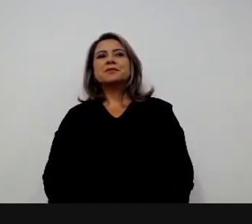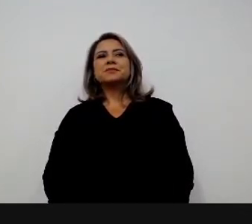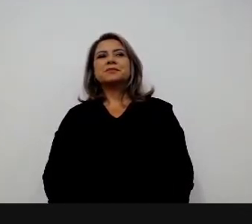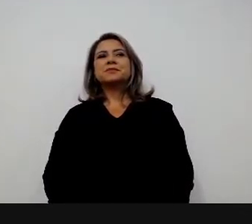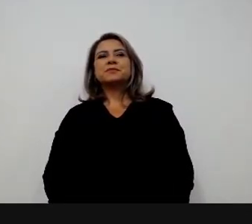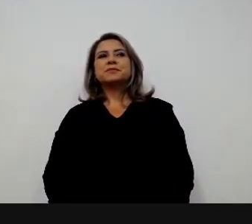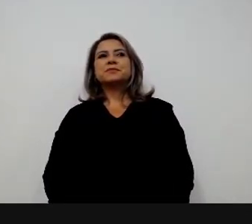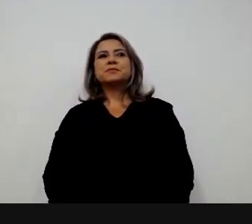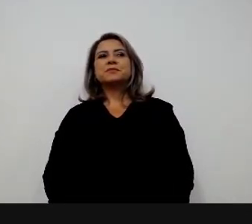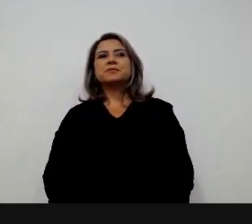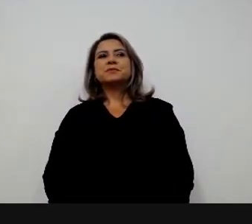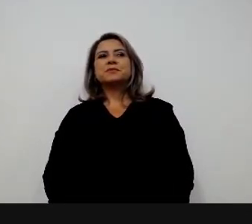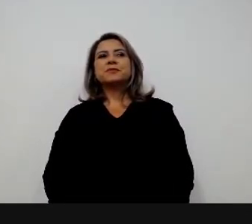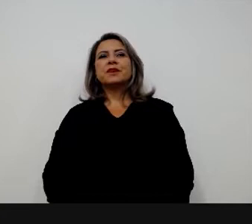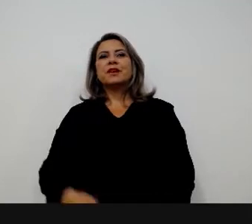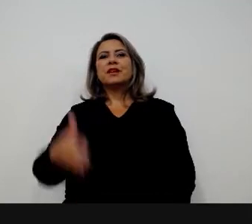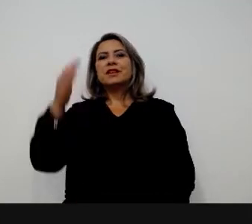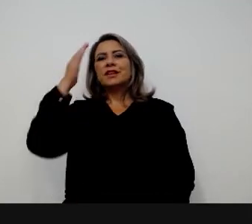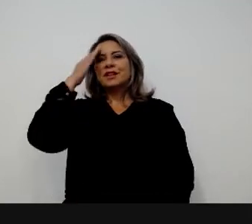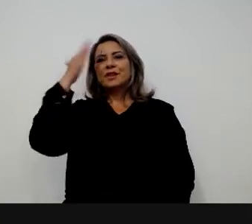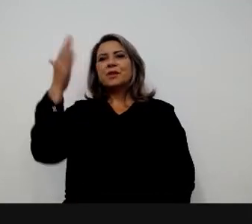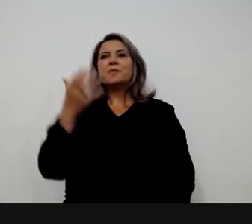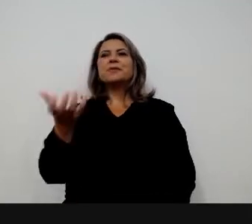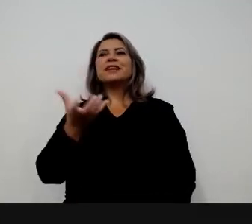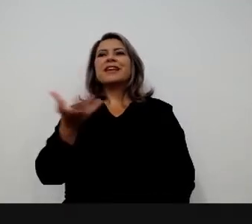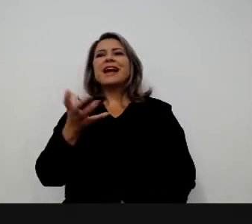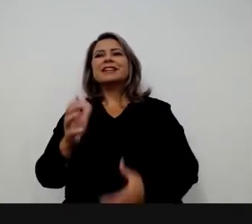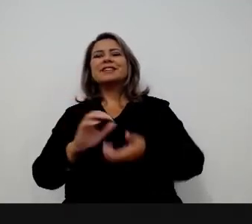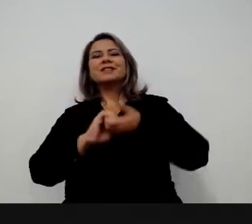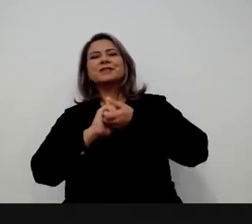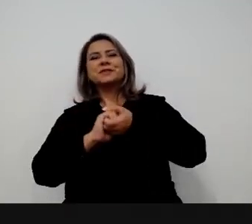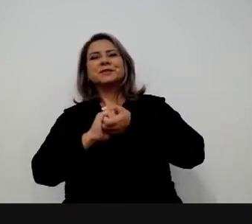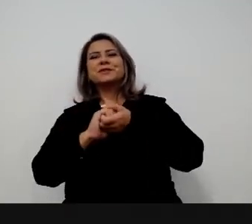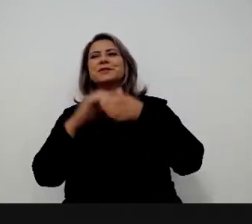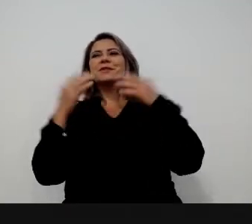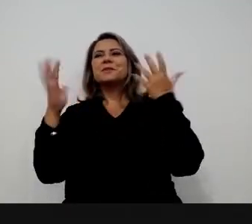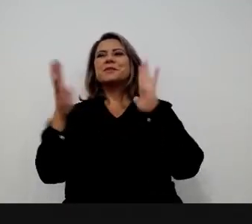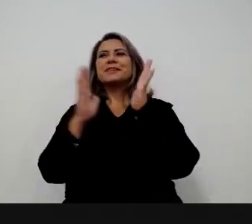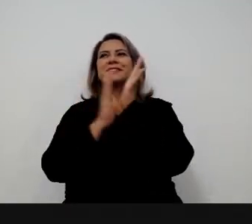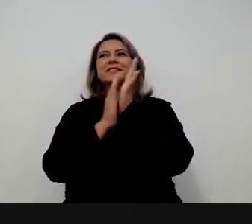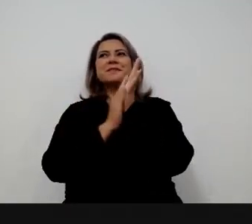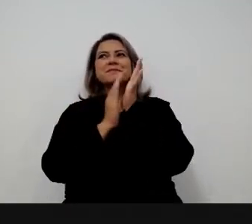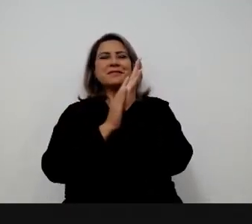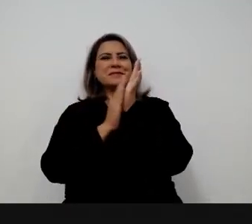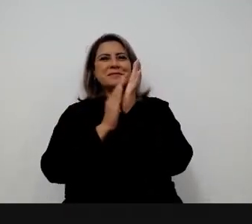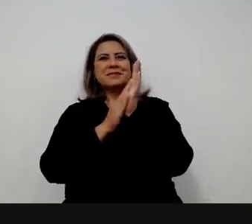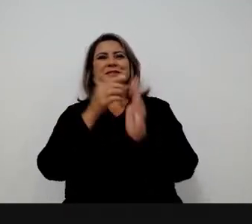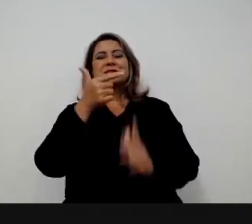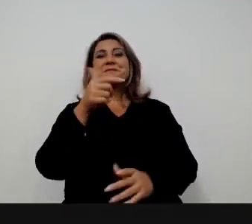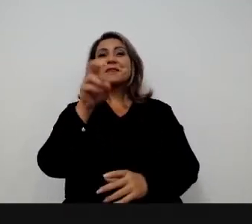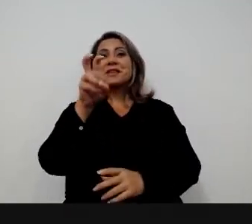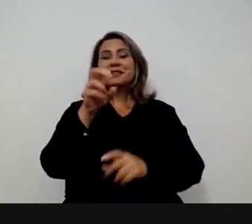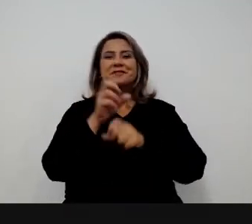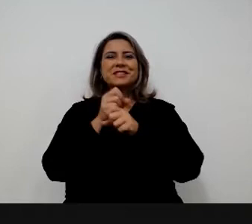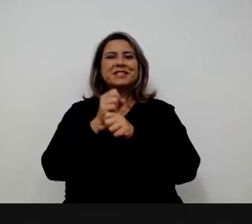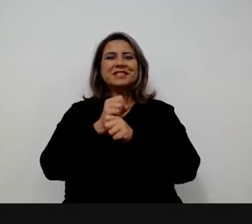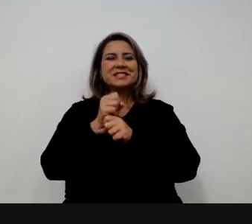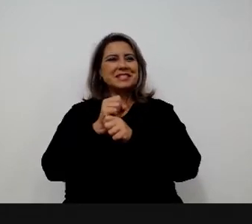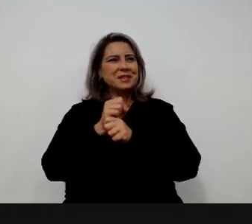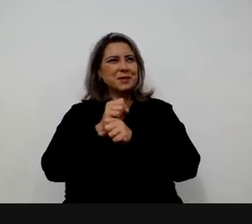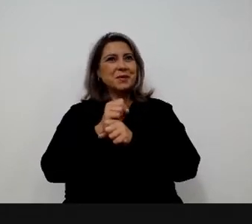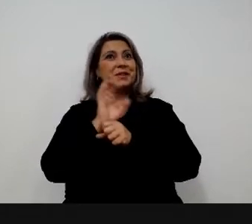Obrigado, Nelson. Quero cumprimentar toda a casa, parabenizar pelos 25 anos, também pelos 30 anos de